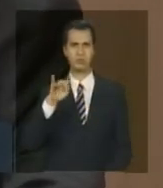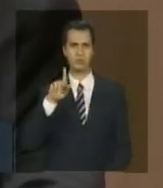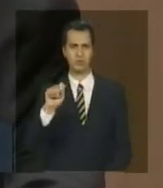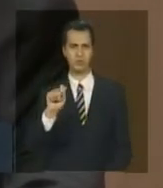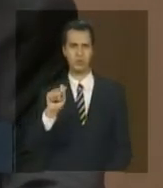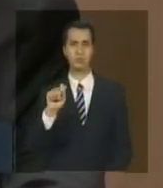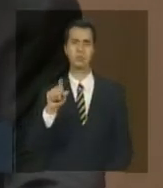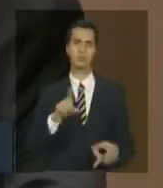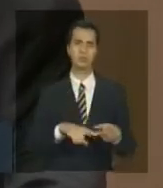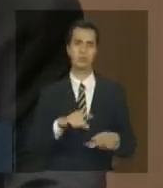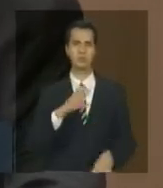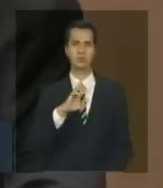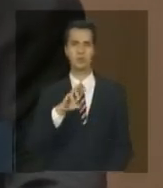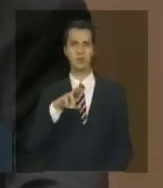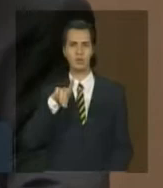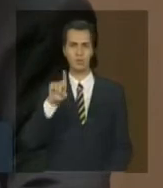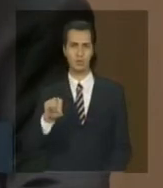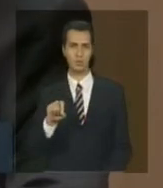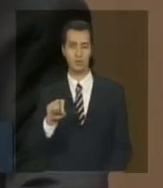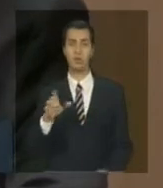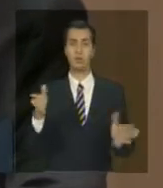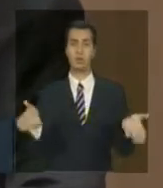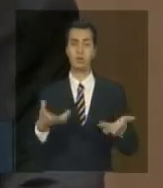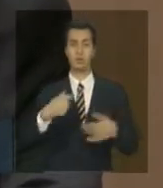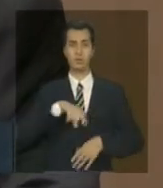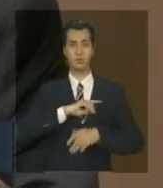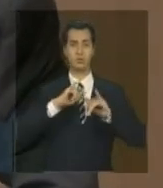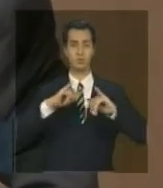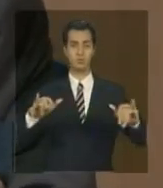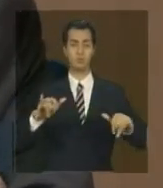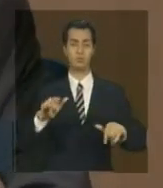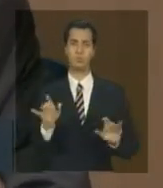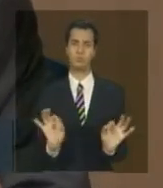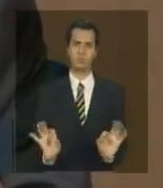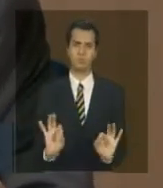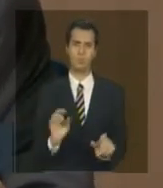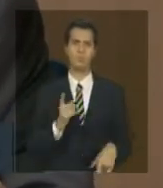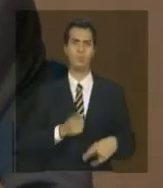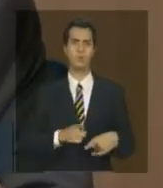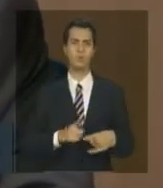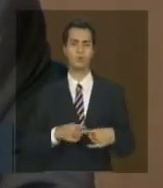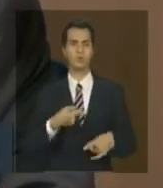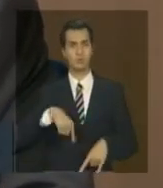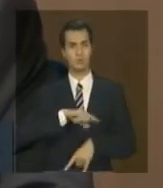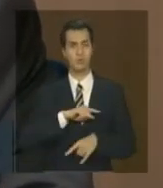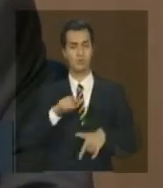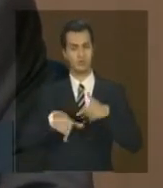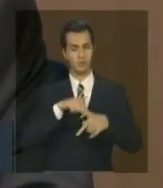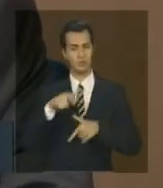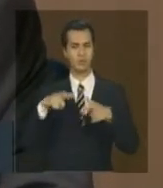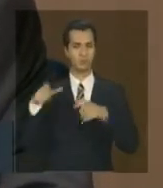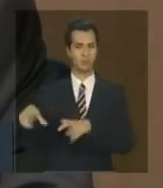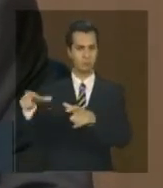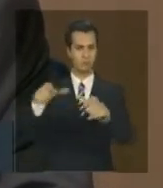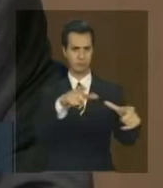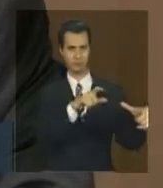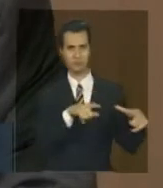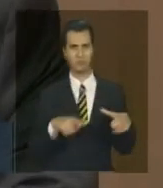fazem parte então dessa divulgação de dados agora porque nós estamos seguindo o trabalho bioma-bioma seguinte